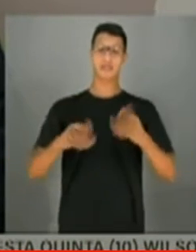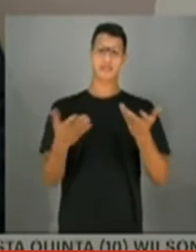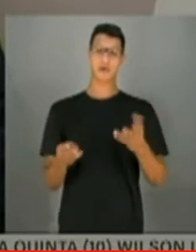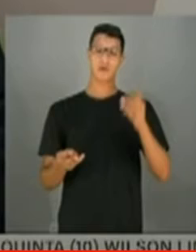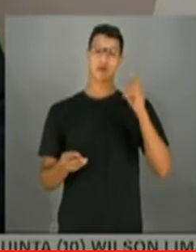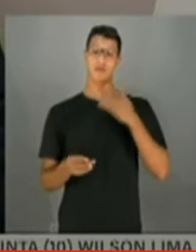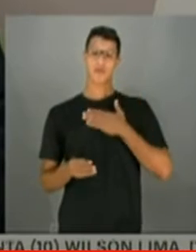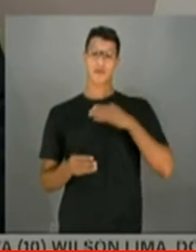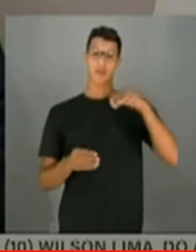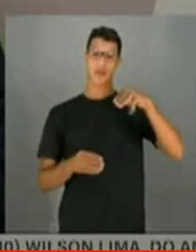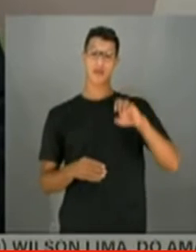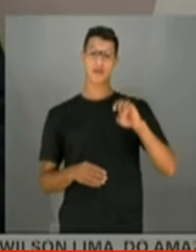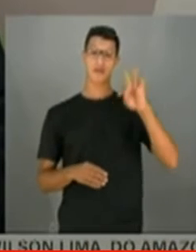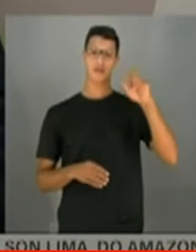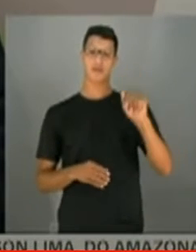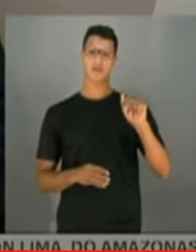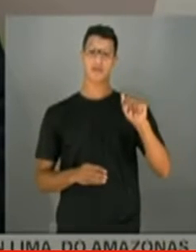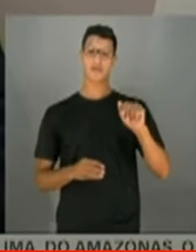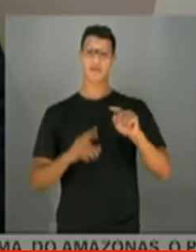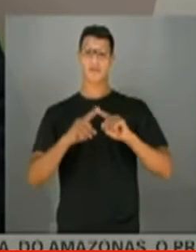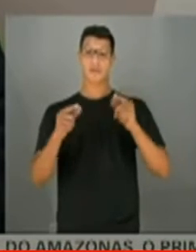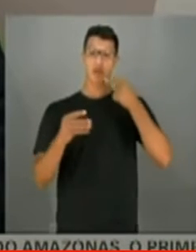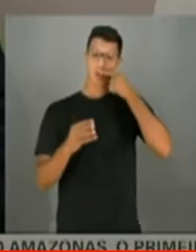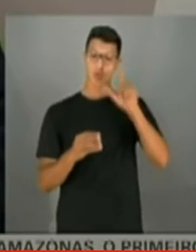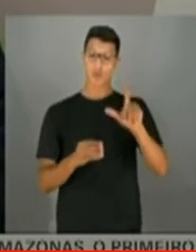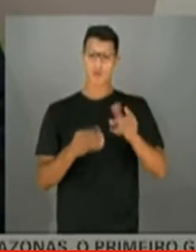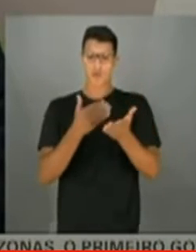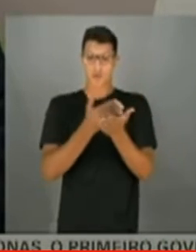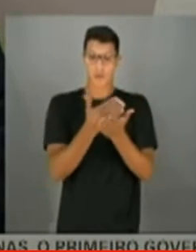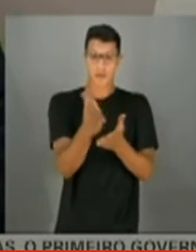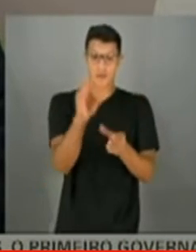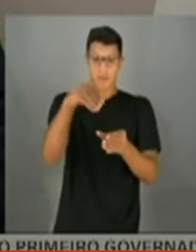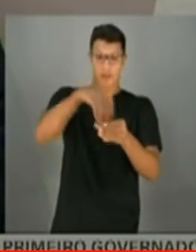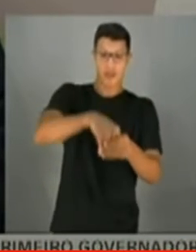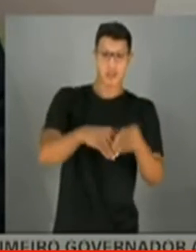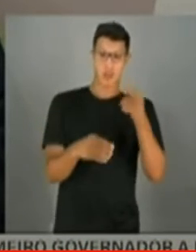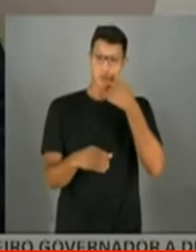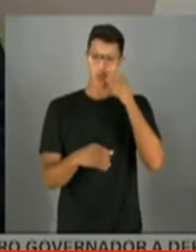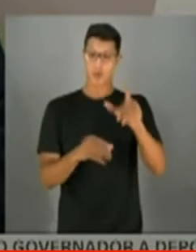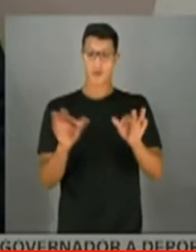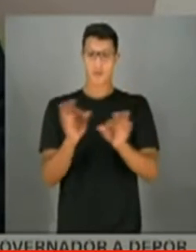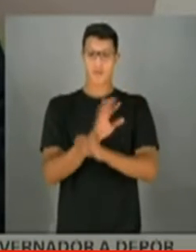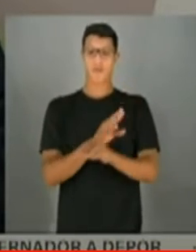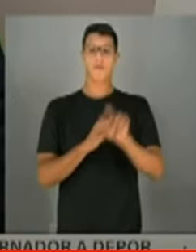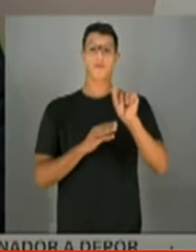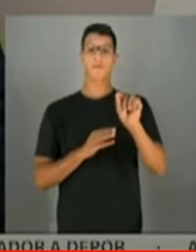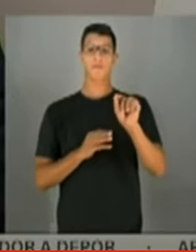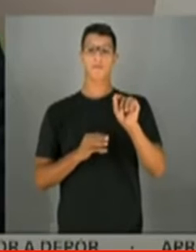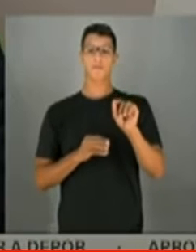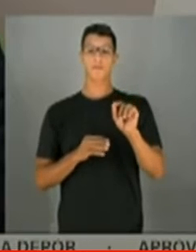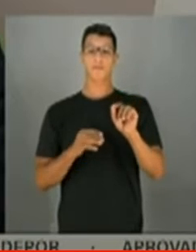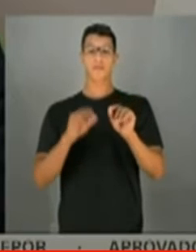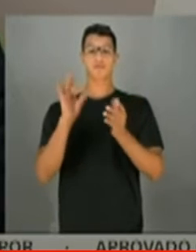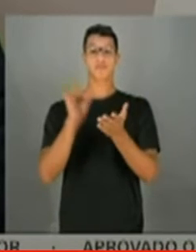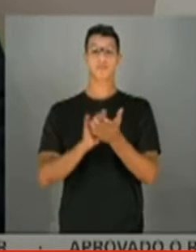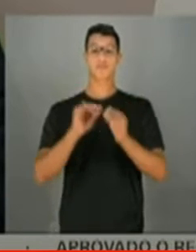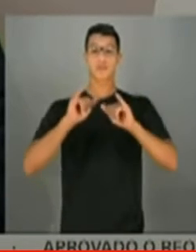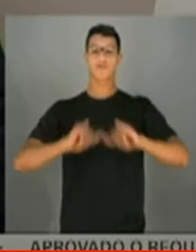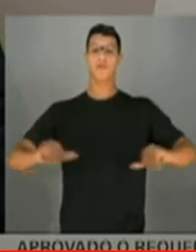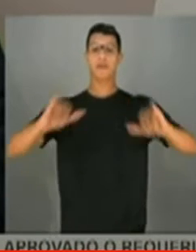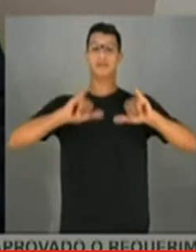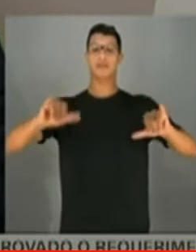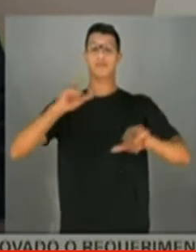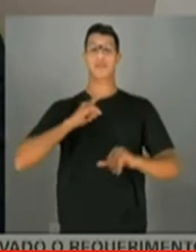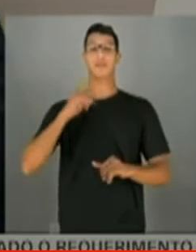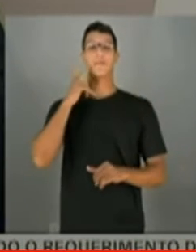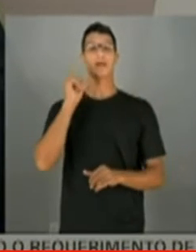uma das minhas metas, mas eu não consegui, eu comecei a implementar, mas não consegui concluir, era justamente a informatização